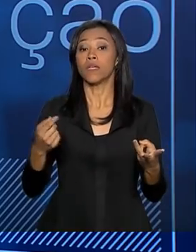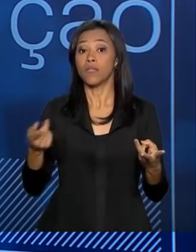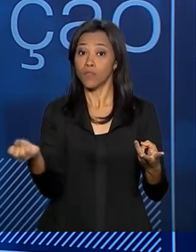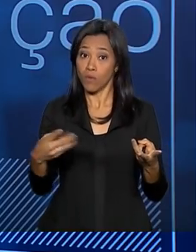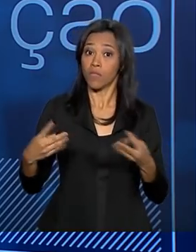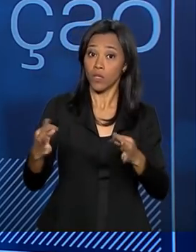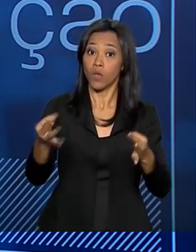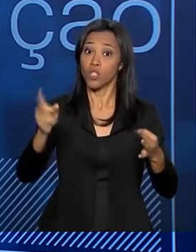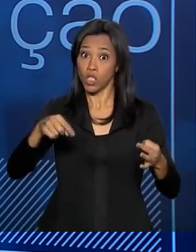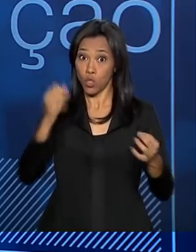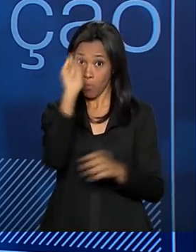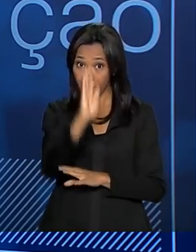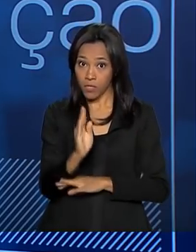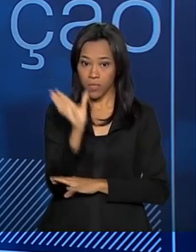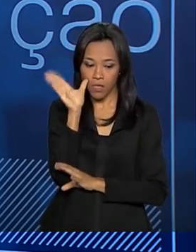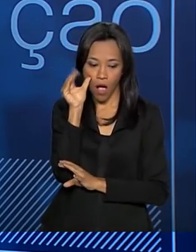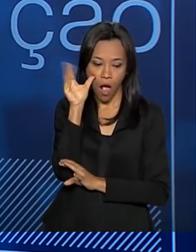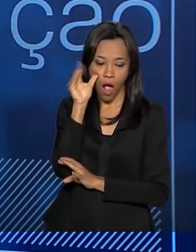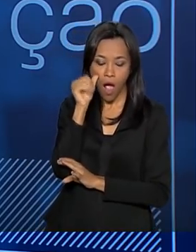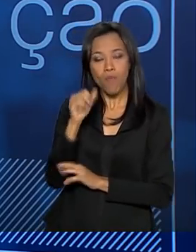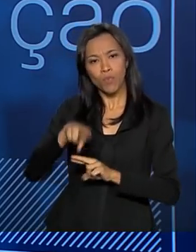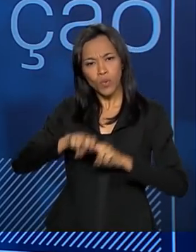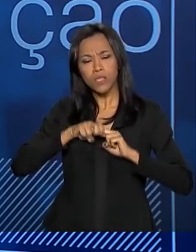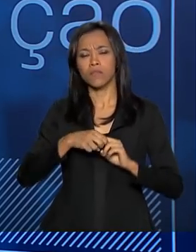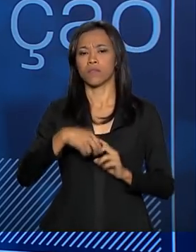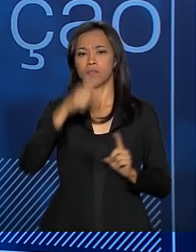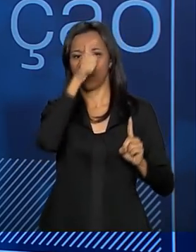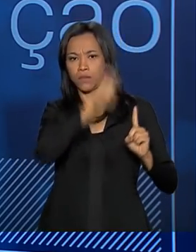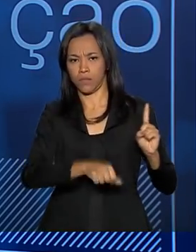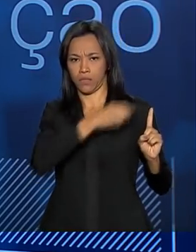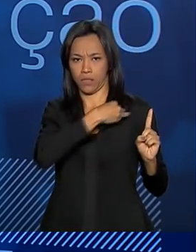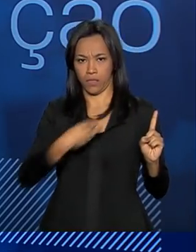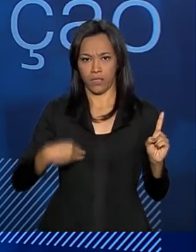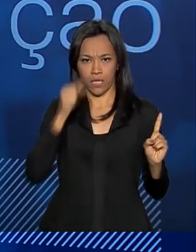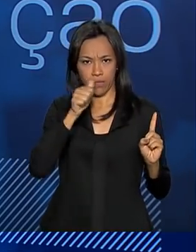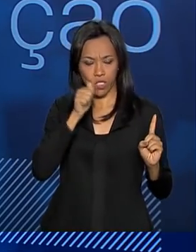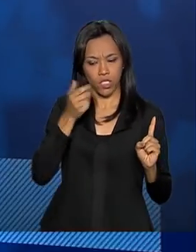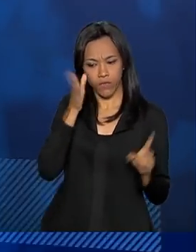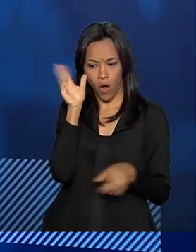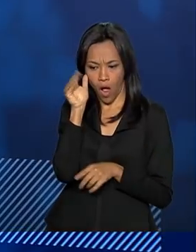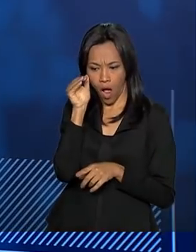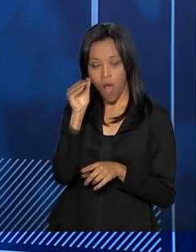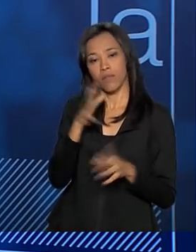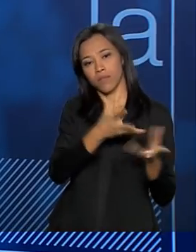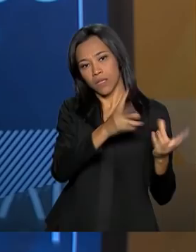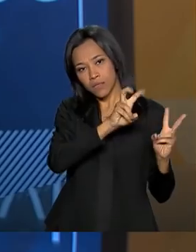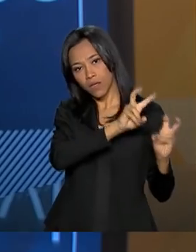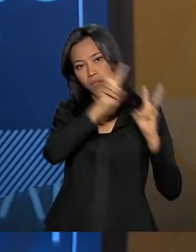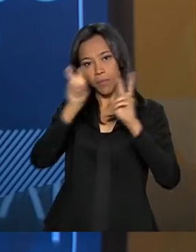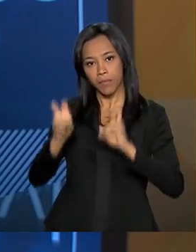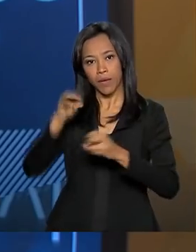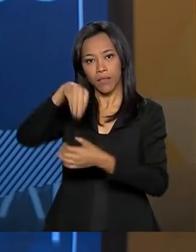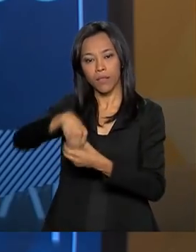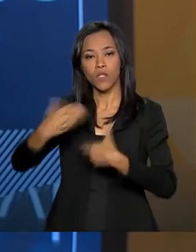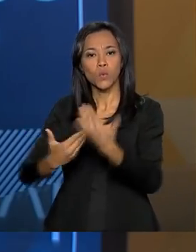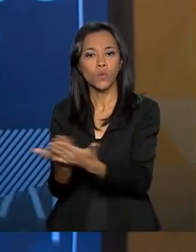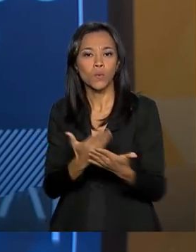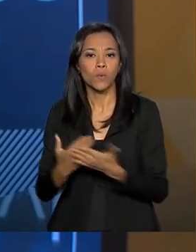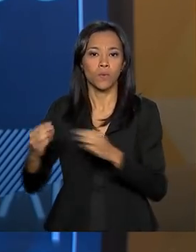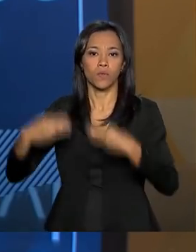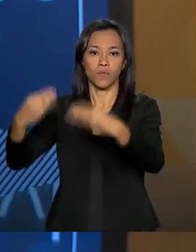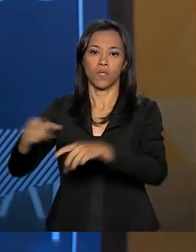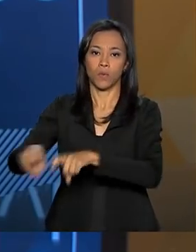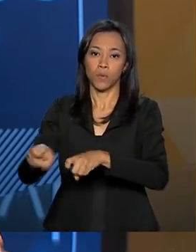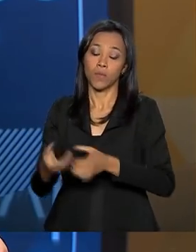nesse sentido que a ministra achou por bem trazer esse tema para dentro do Ministério da Agricultura. 67%